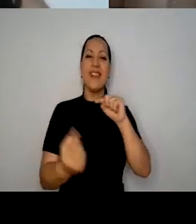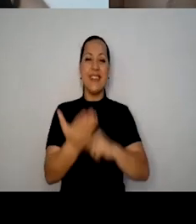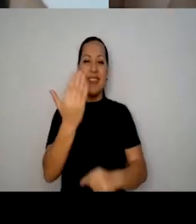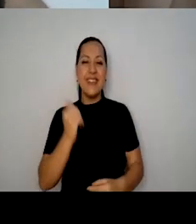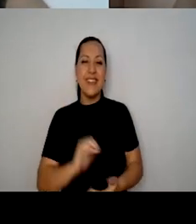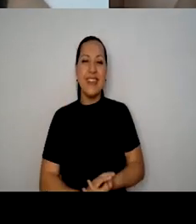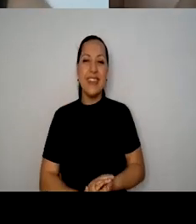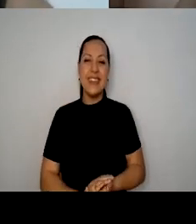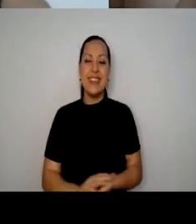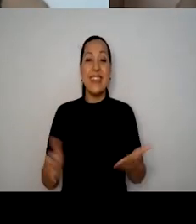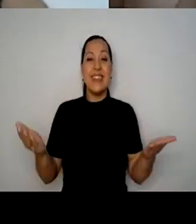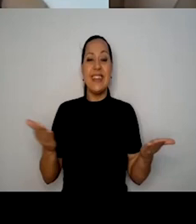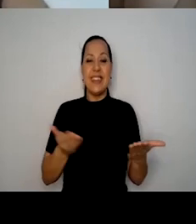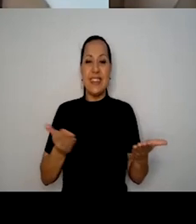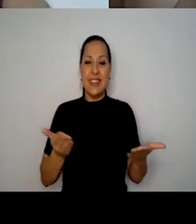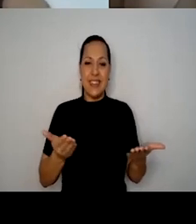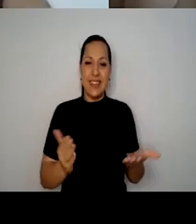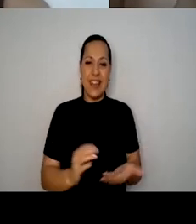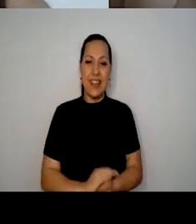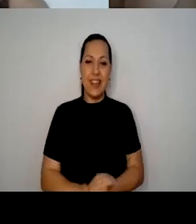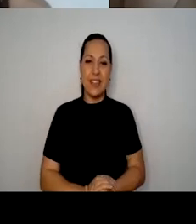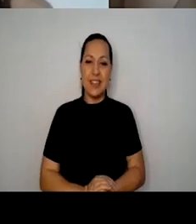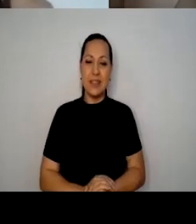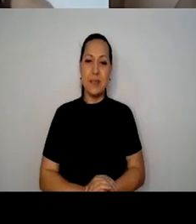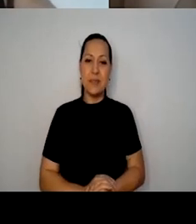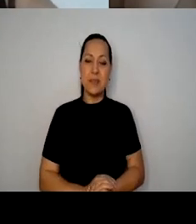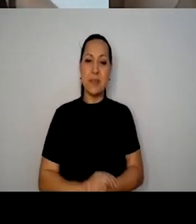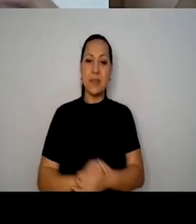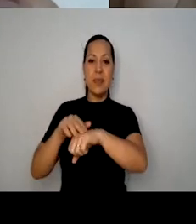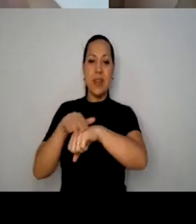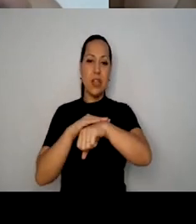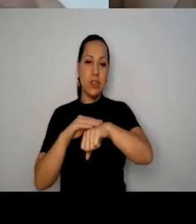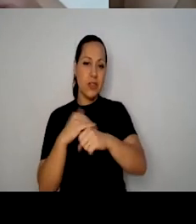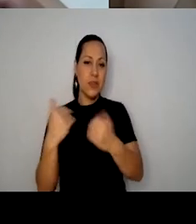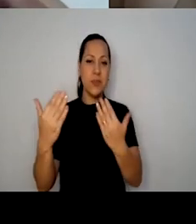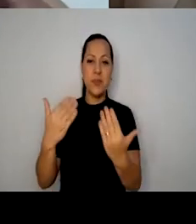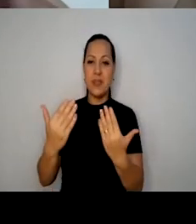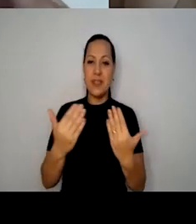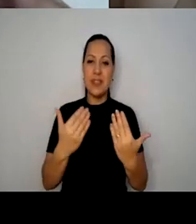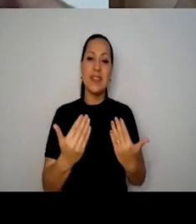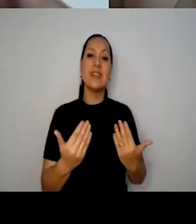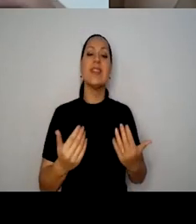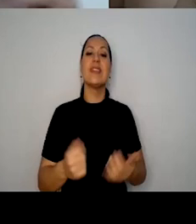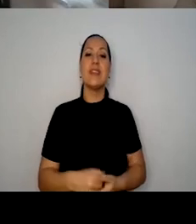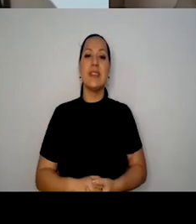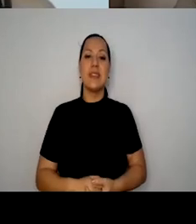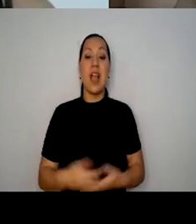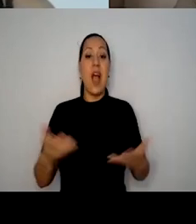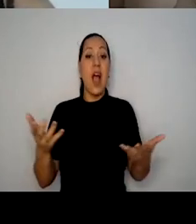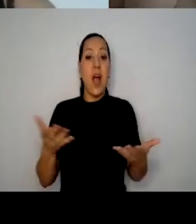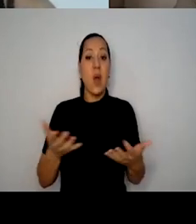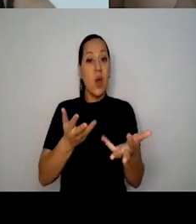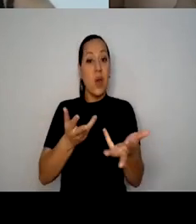e aí a gente vai conversando mais aí no decorrer, e aí eu vou convidar agora aqui,